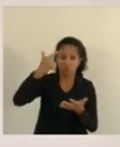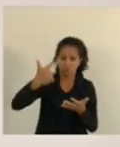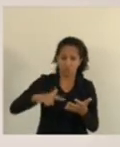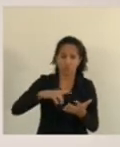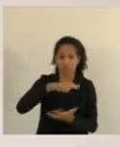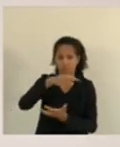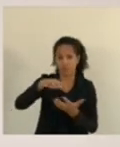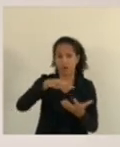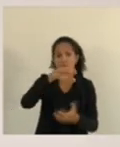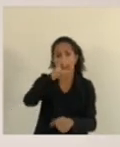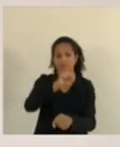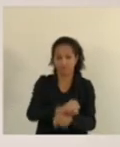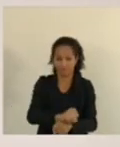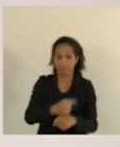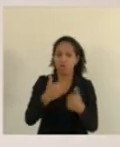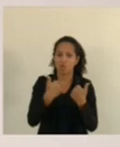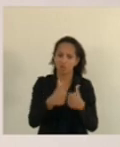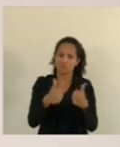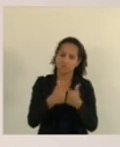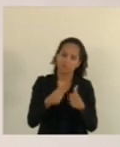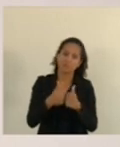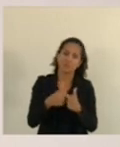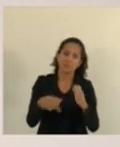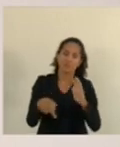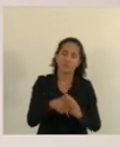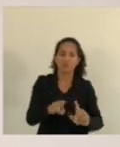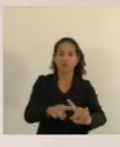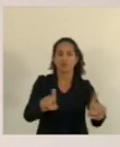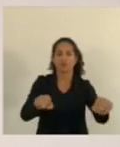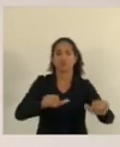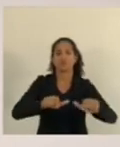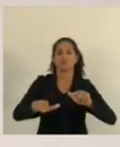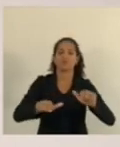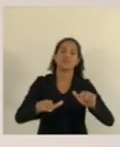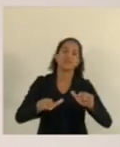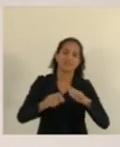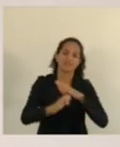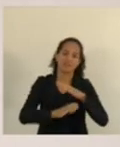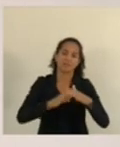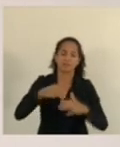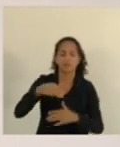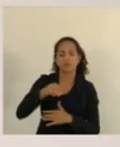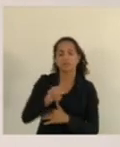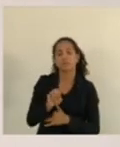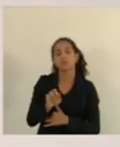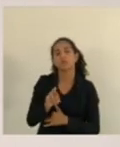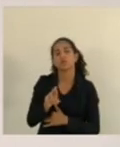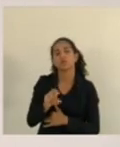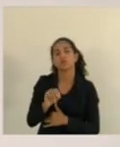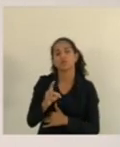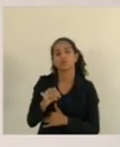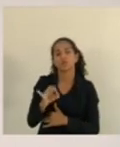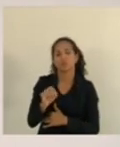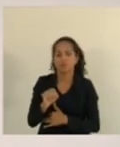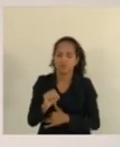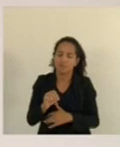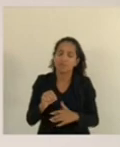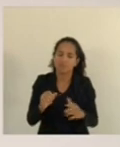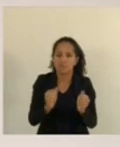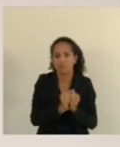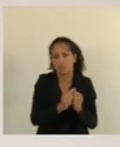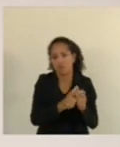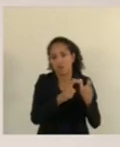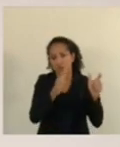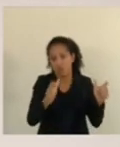novamente uma paralisação, sobretudo, dos funcionários da empresa metropolitana, que faz parte de um consórcio maior. E,